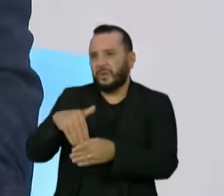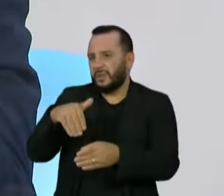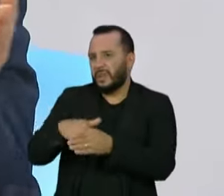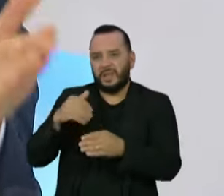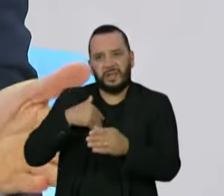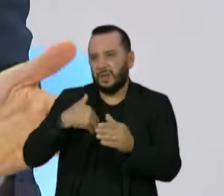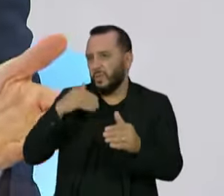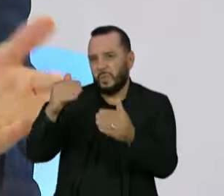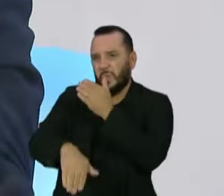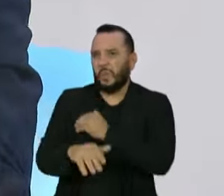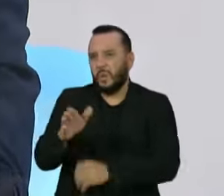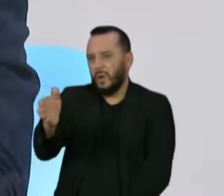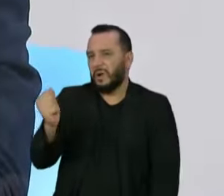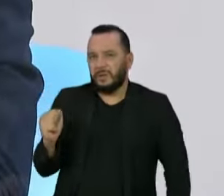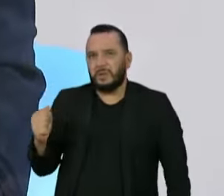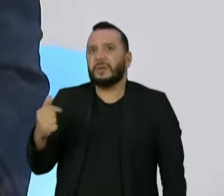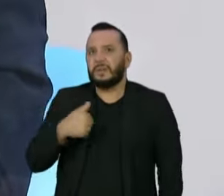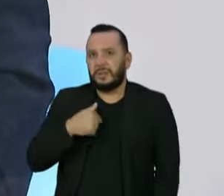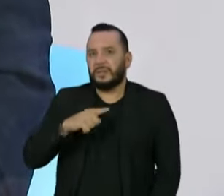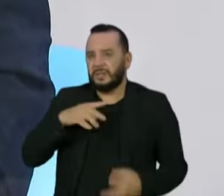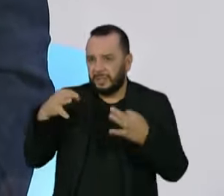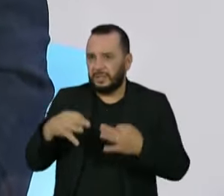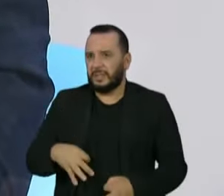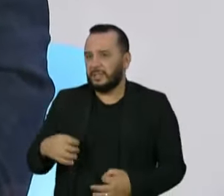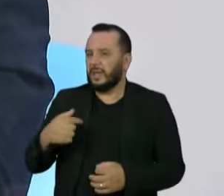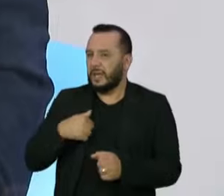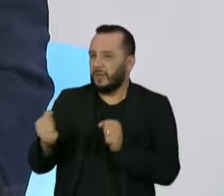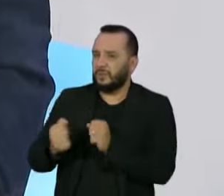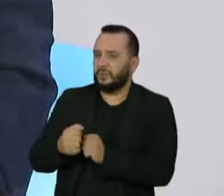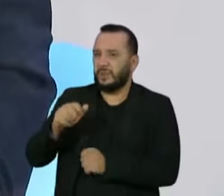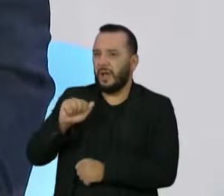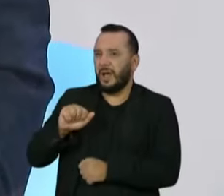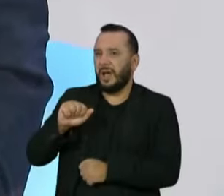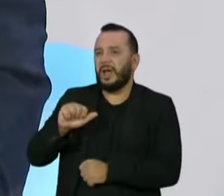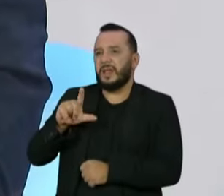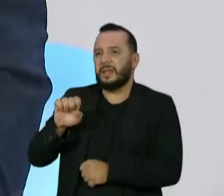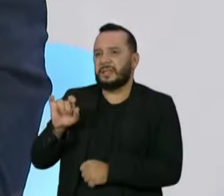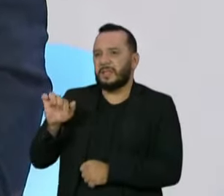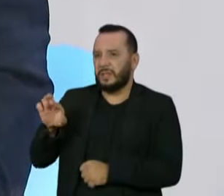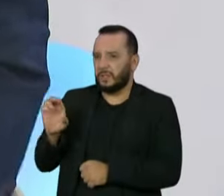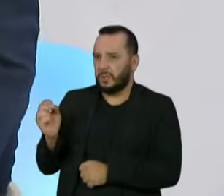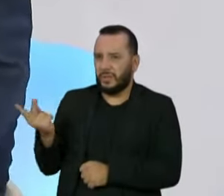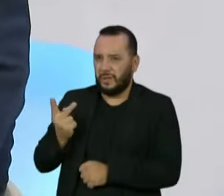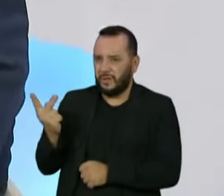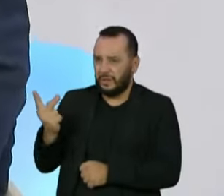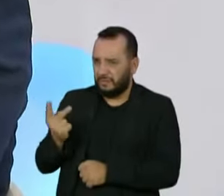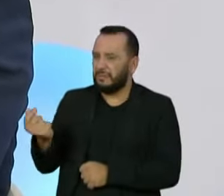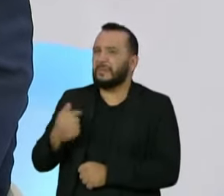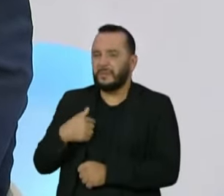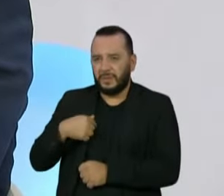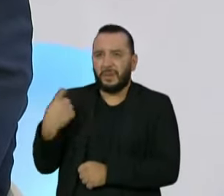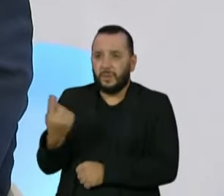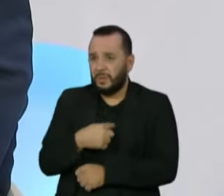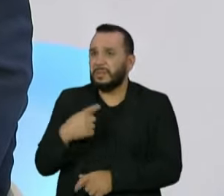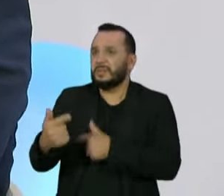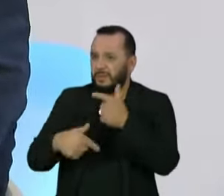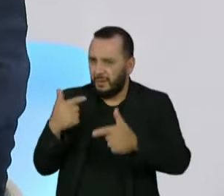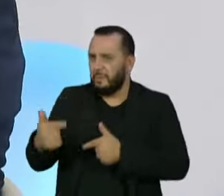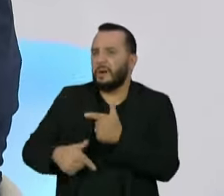tenho certeza disso. Eu e o senador Alessandro, nós estamos ali e estou agora trabalhando em cima